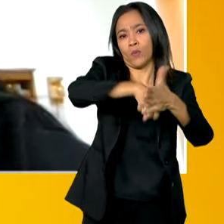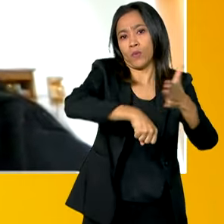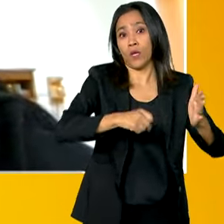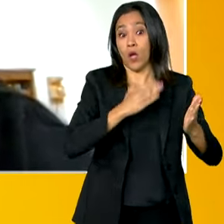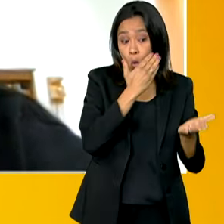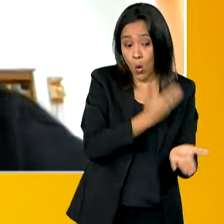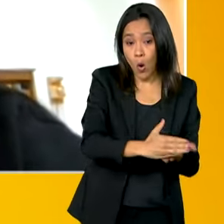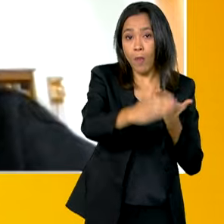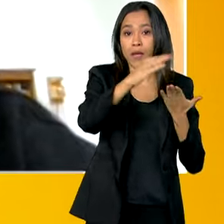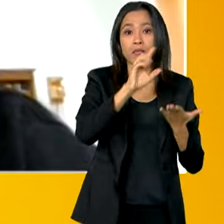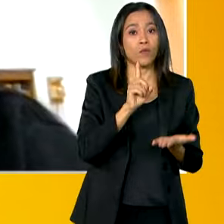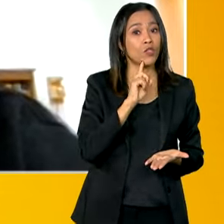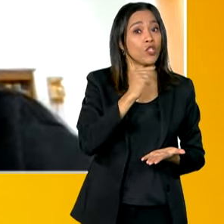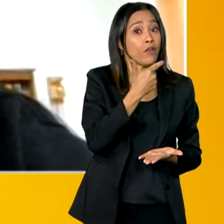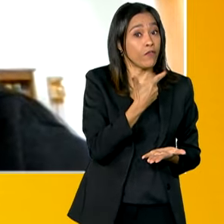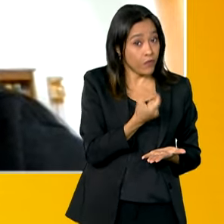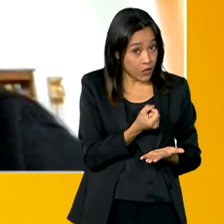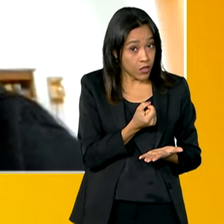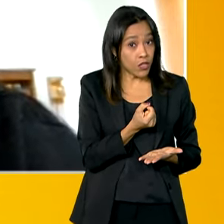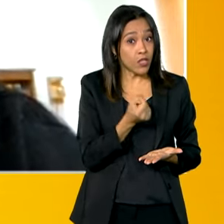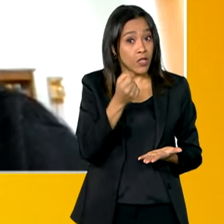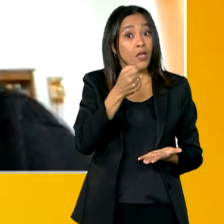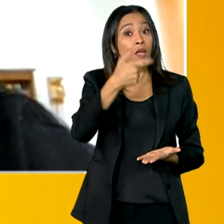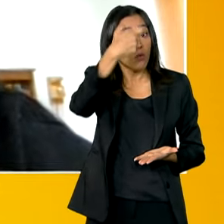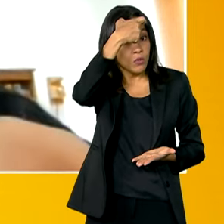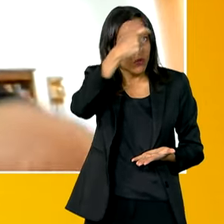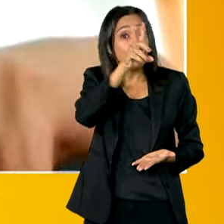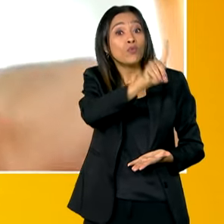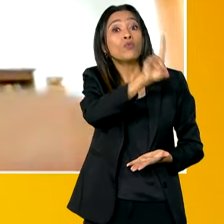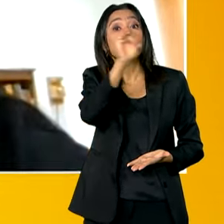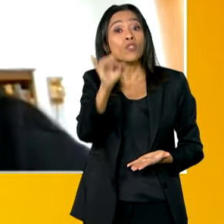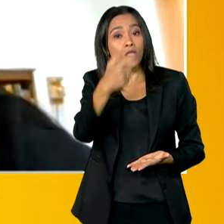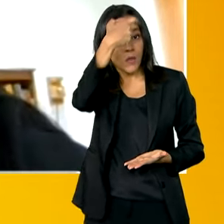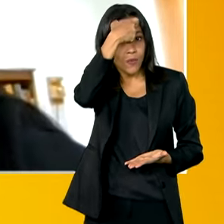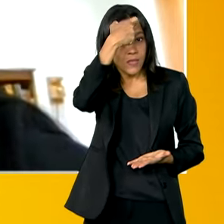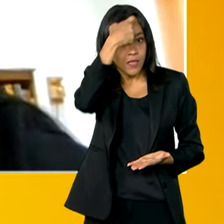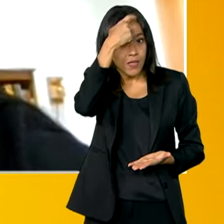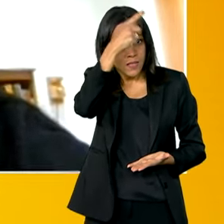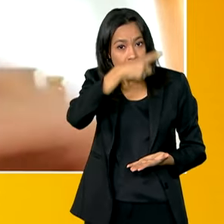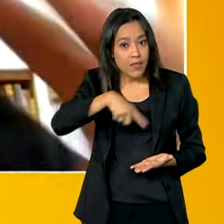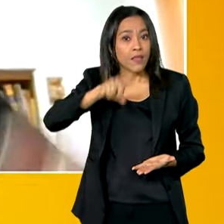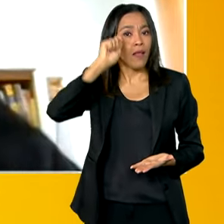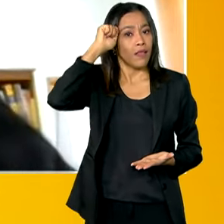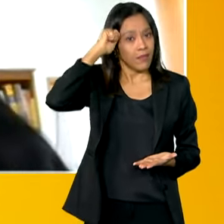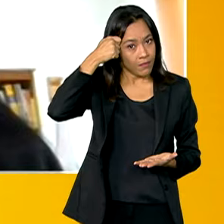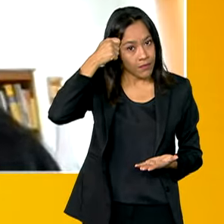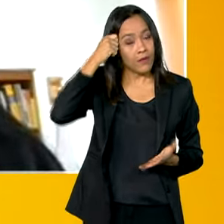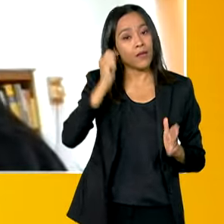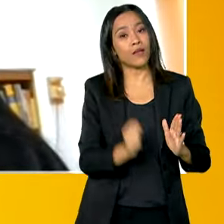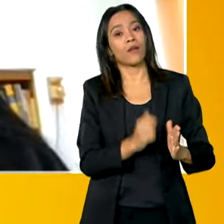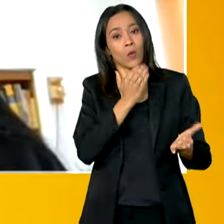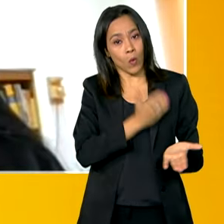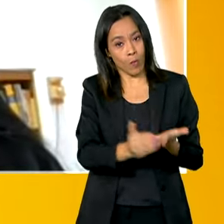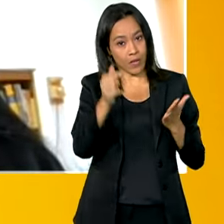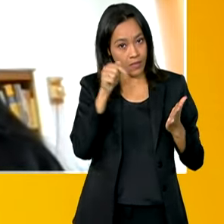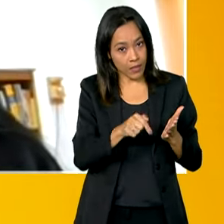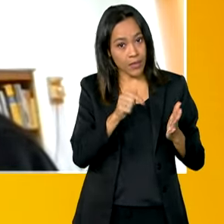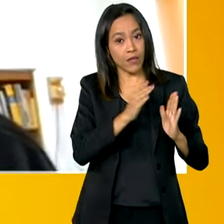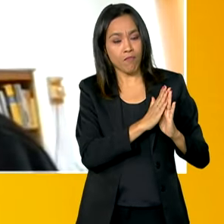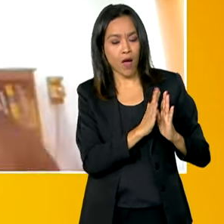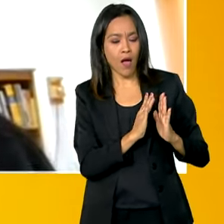no dia 20, que é o dia da consciência negra, pensando aí nessa lógica estruturante da sociedade